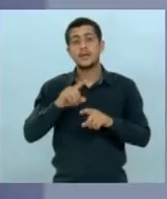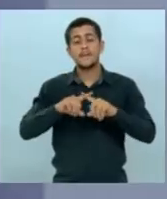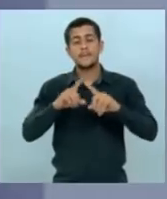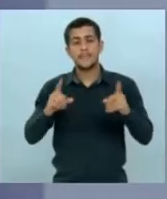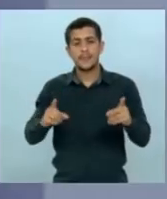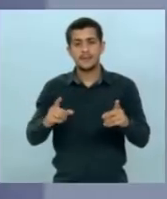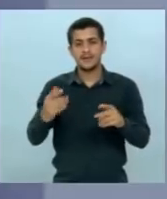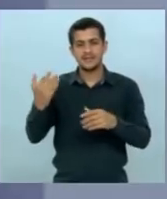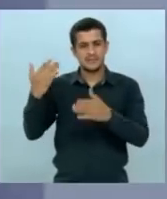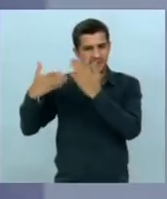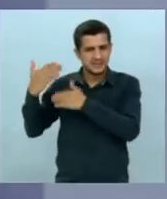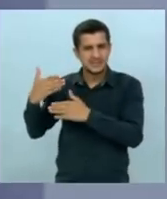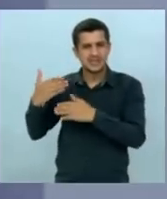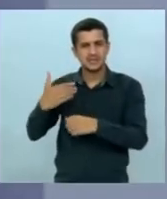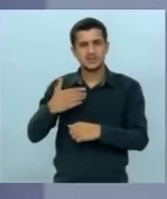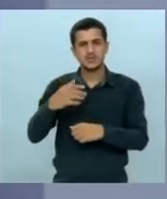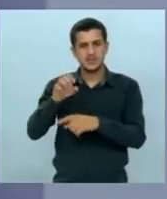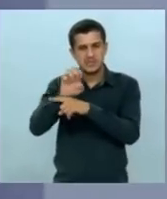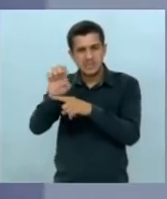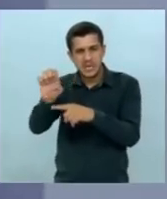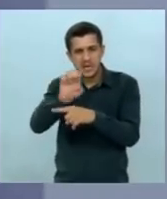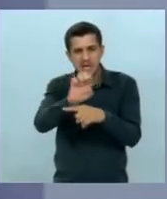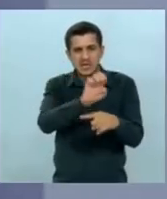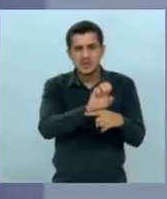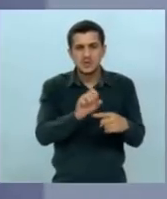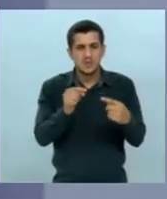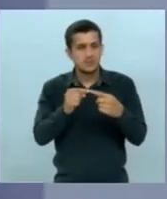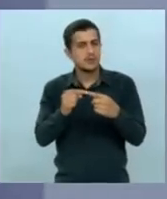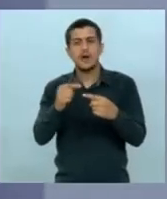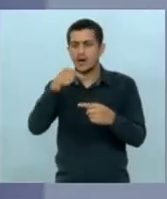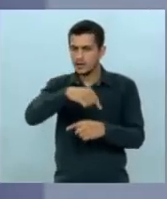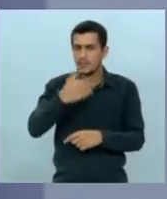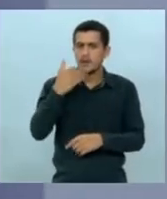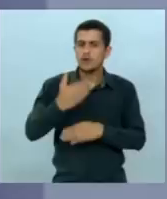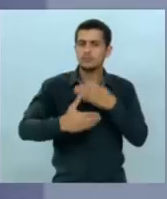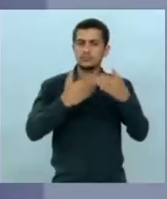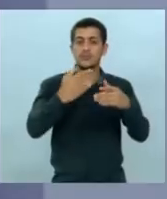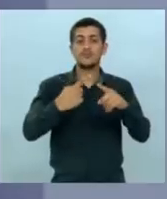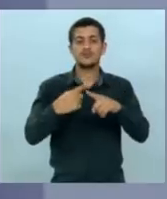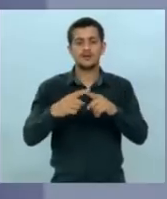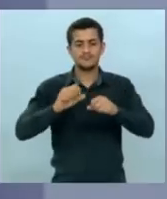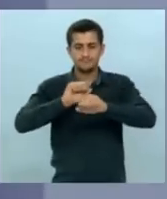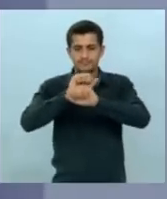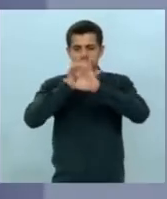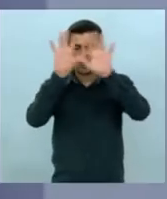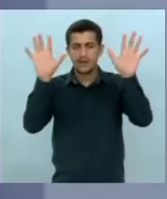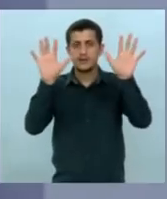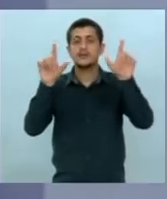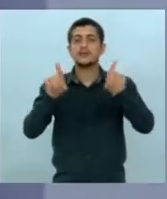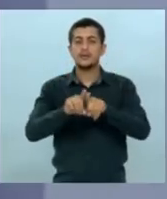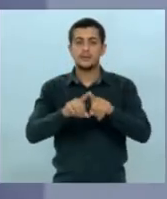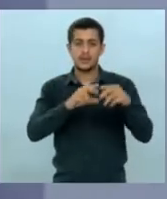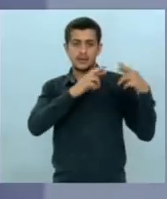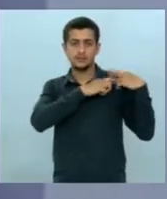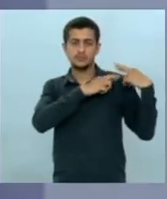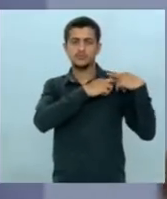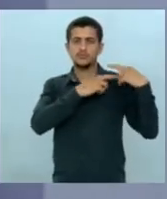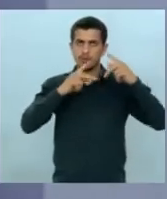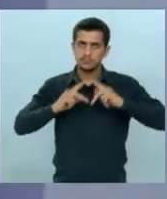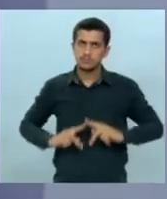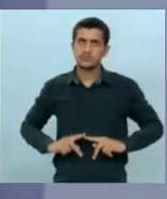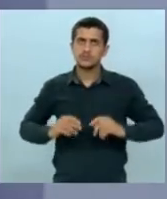do que muitos estados brasileiros por quê? porque fizemos com transparência com decência e com responsabilidade diferente